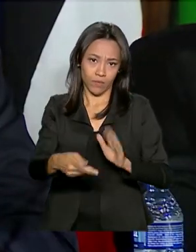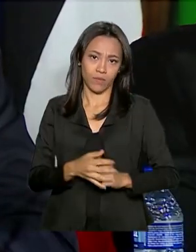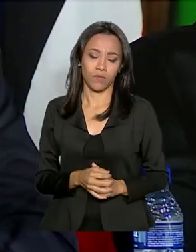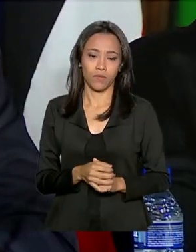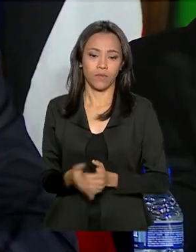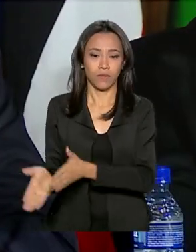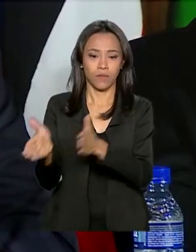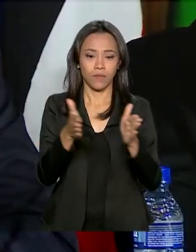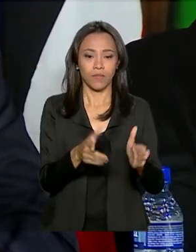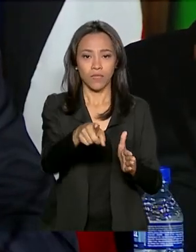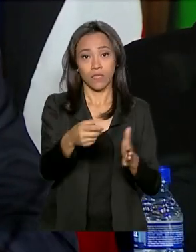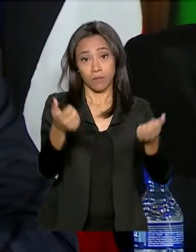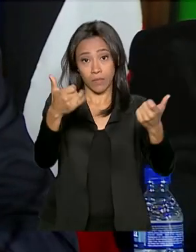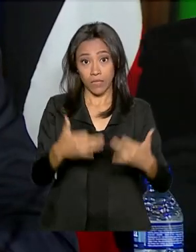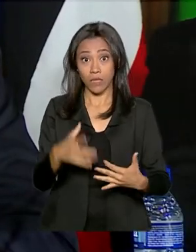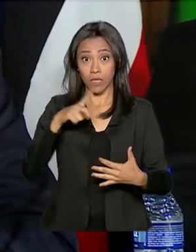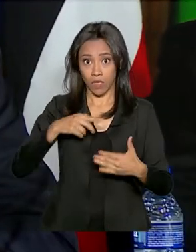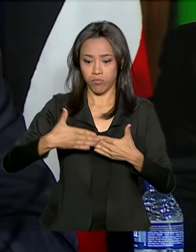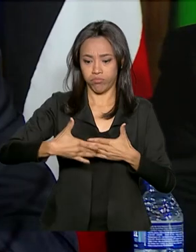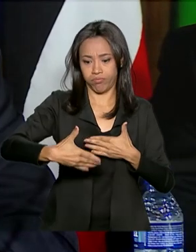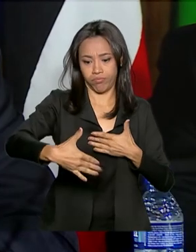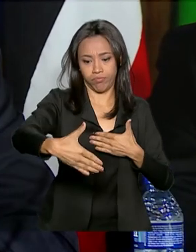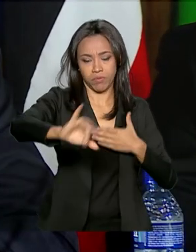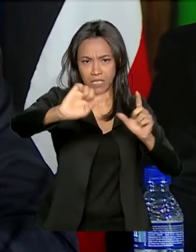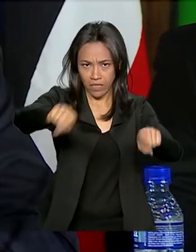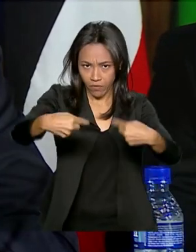Nós temos um desafio pela frente que não é meu.